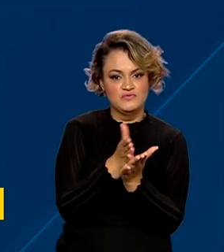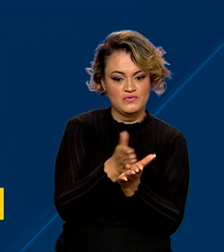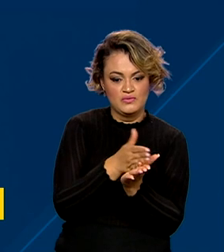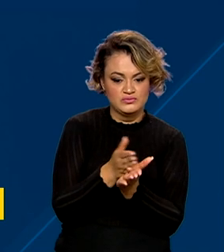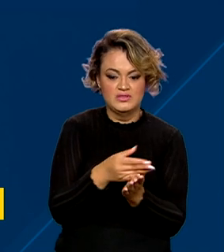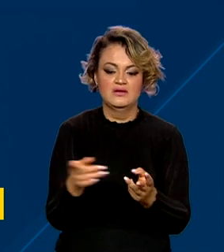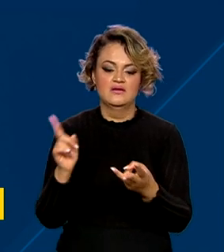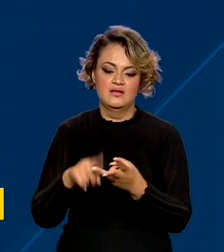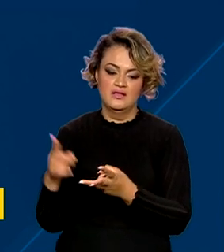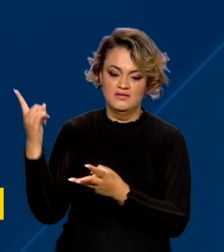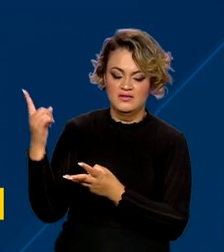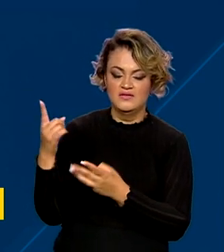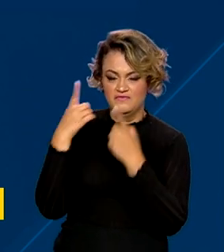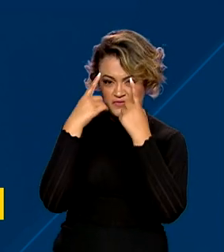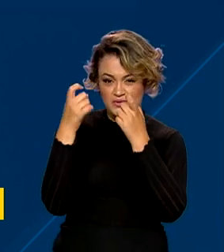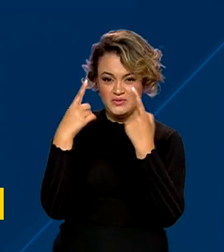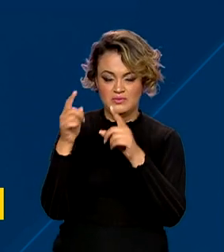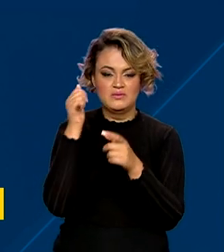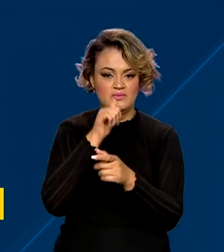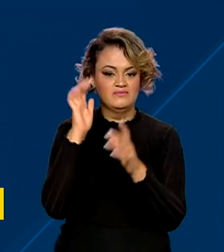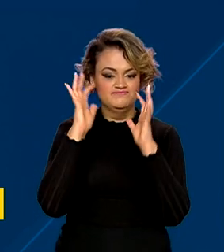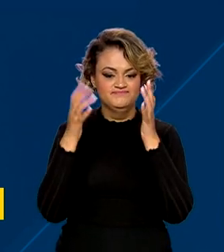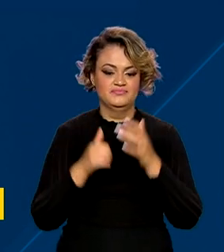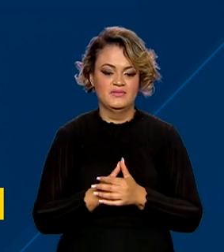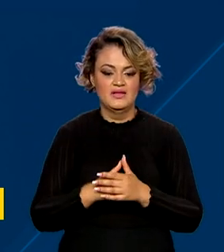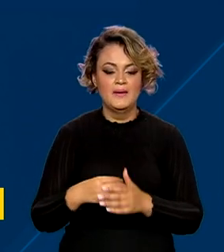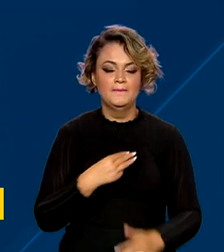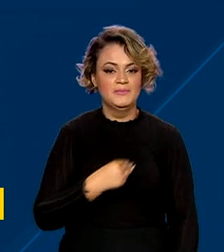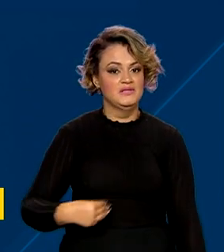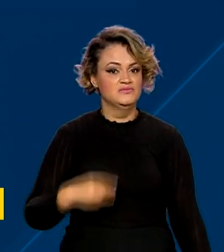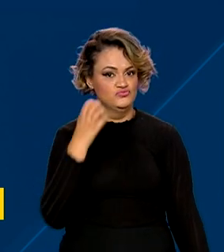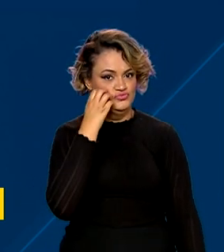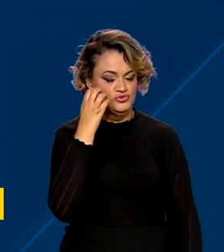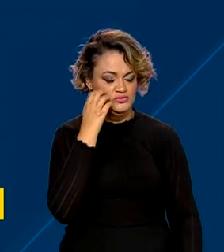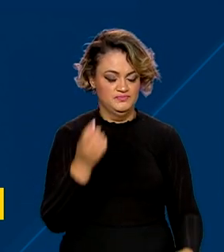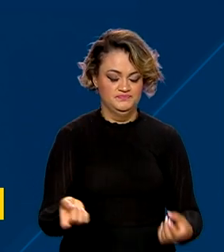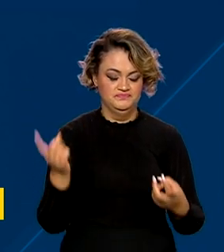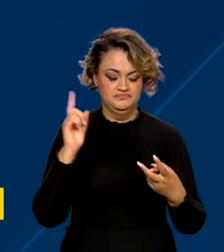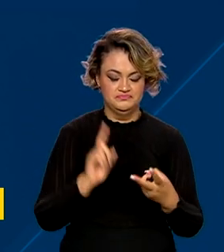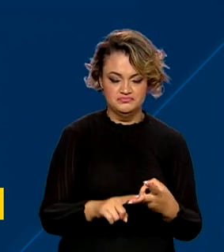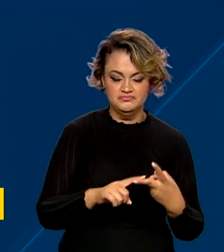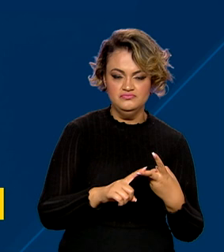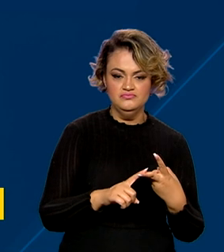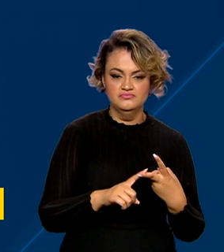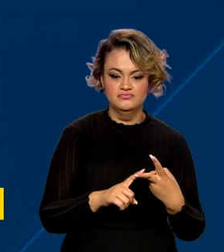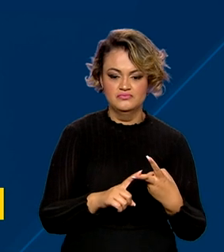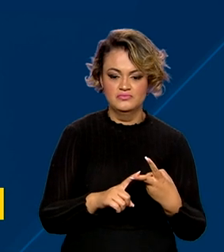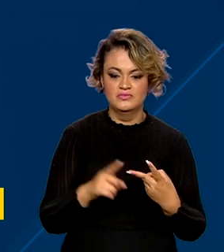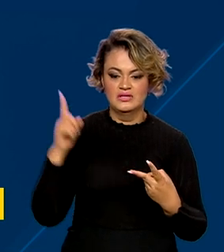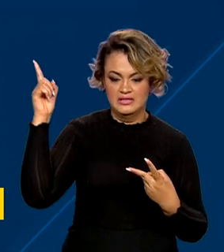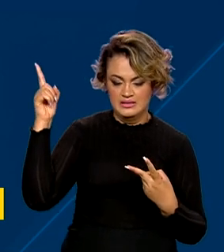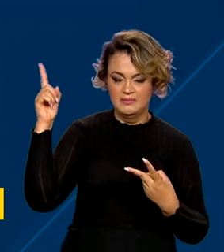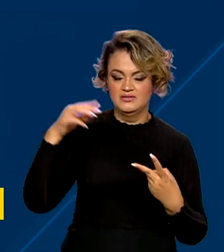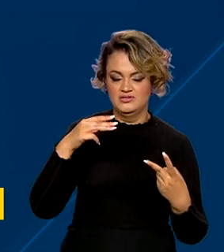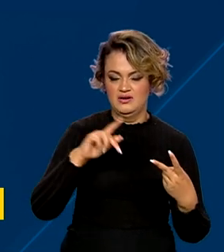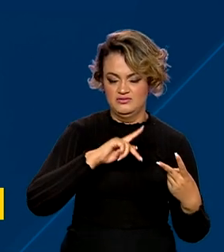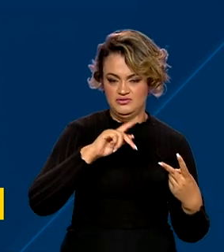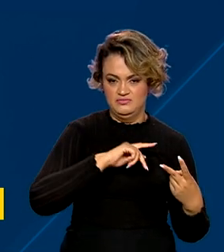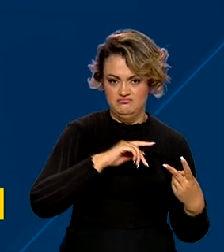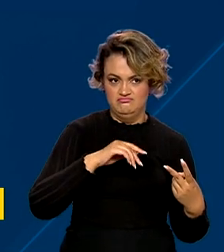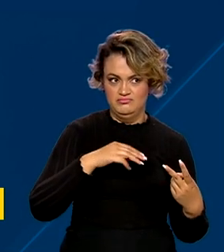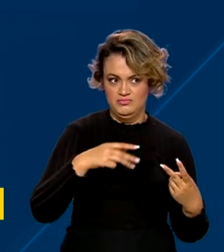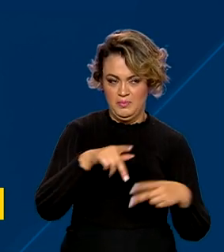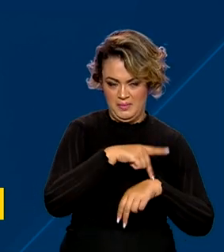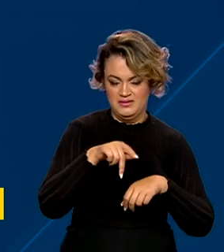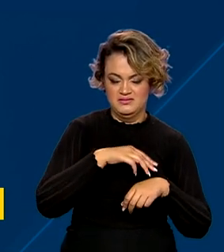combate à violência contra mulheres. O ministro Flávio Dino e o ministro da Administração Interna de Portugal, José Luiz